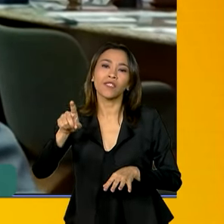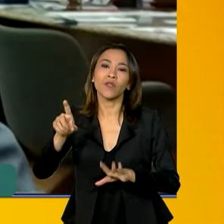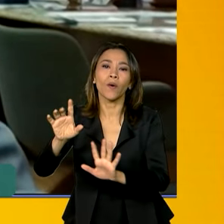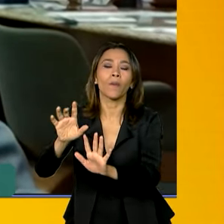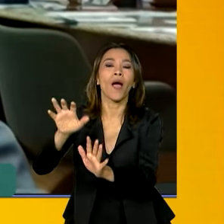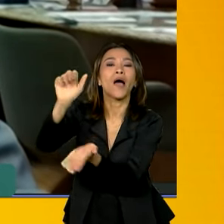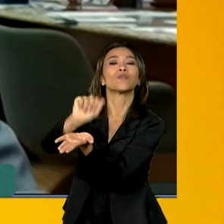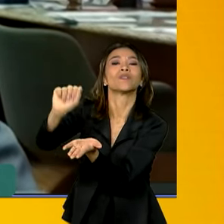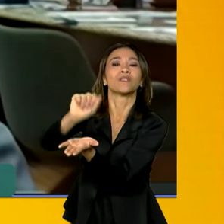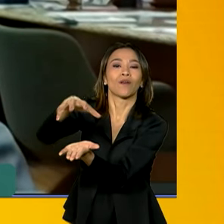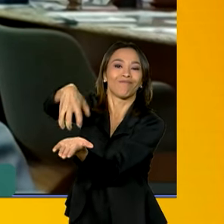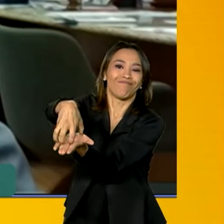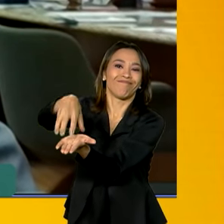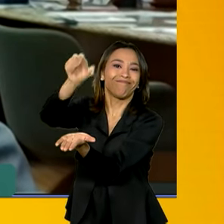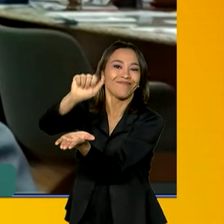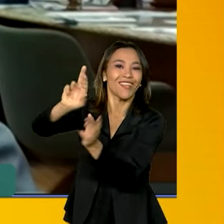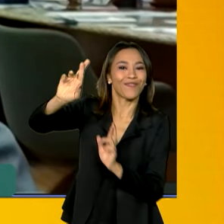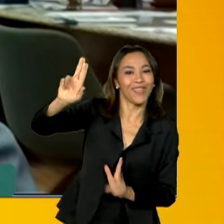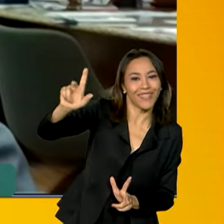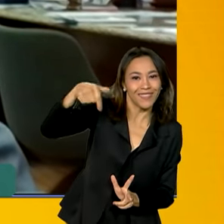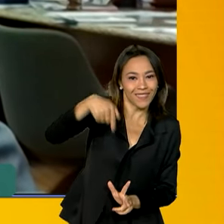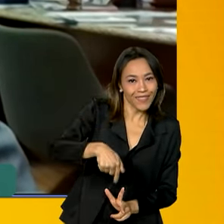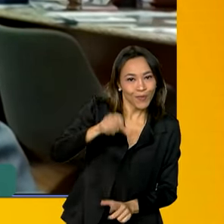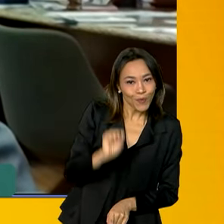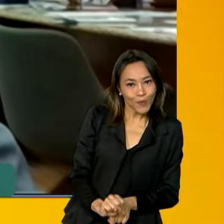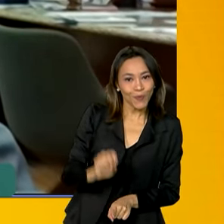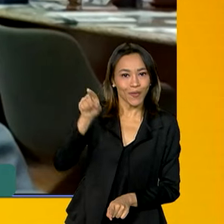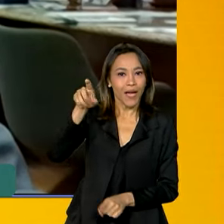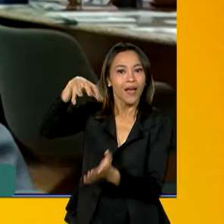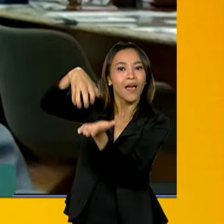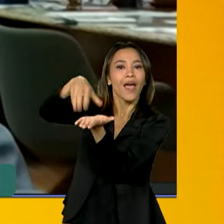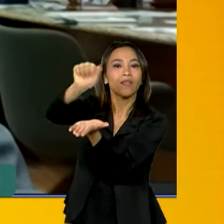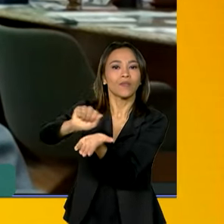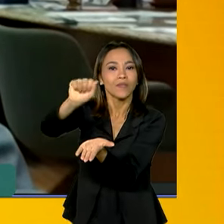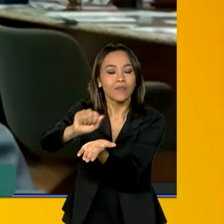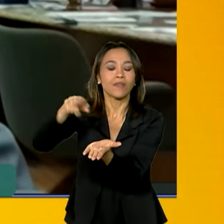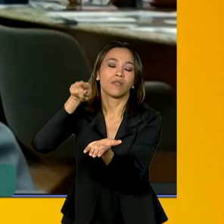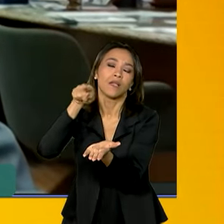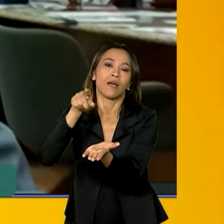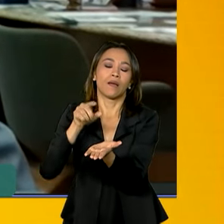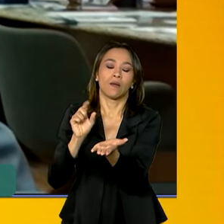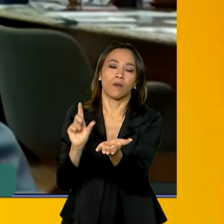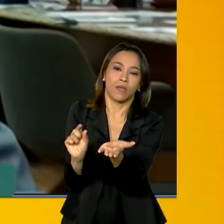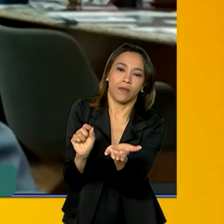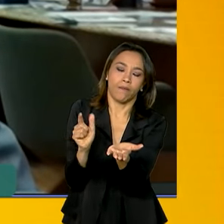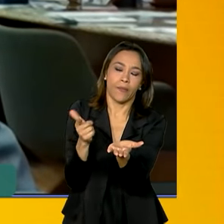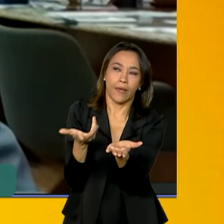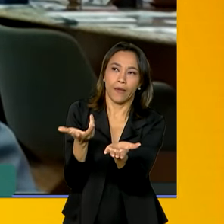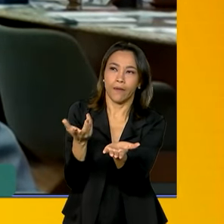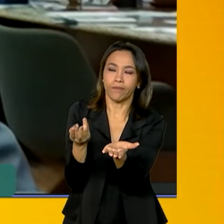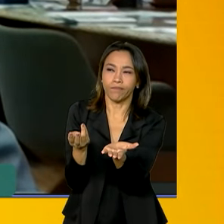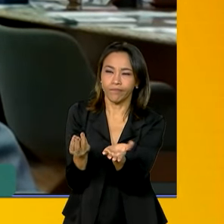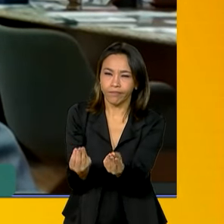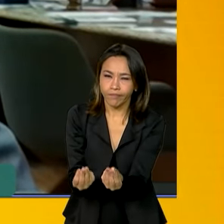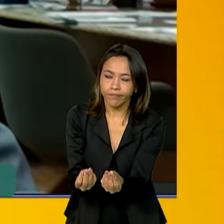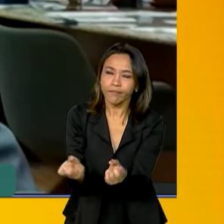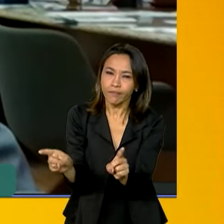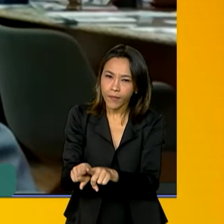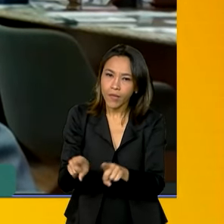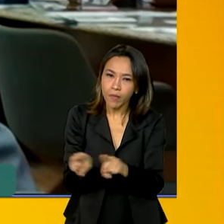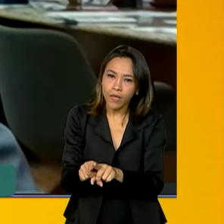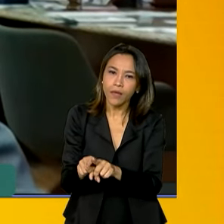digamos, detalhes que diferenciam, que nós podemos entender que seja uma cultura também